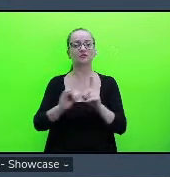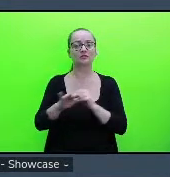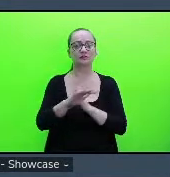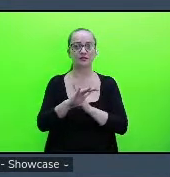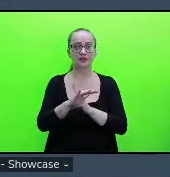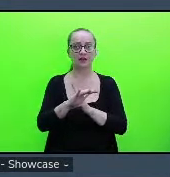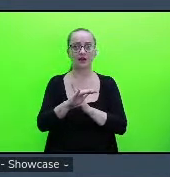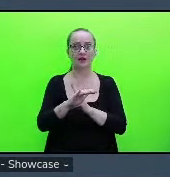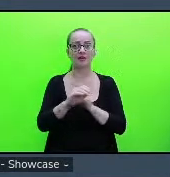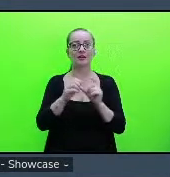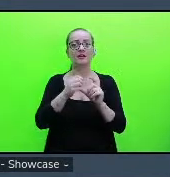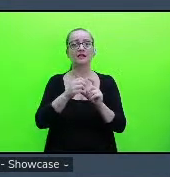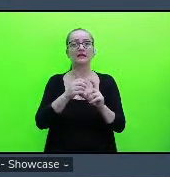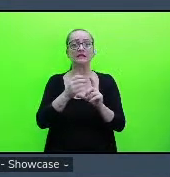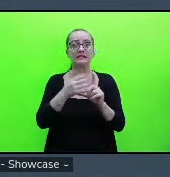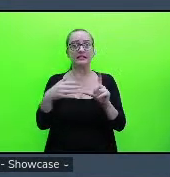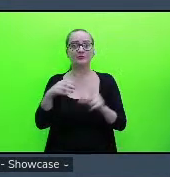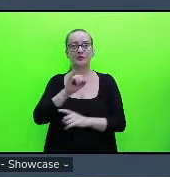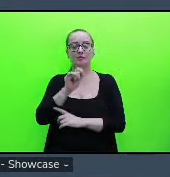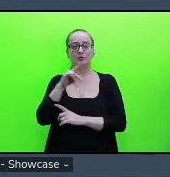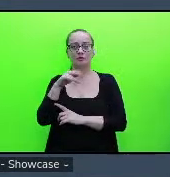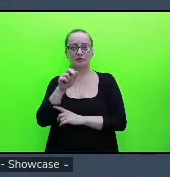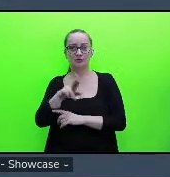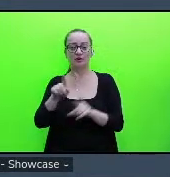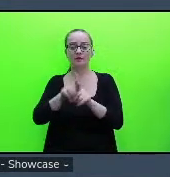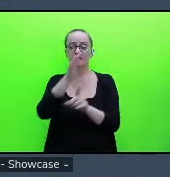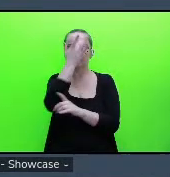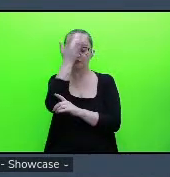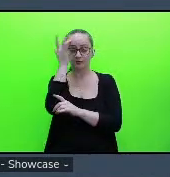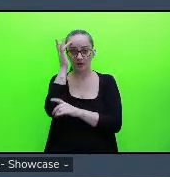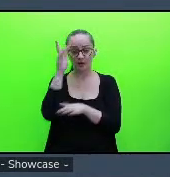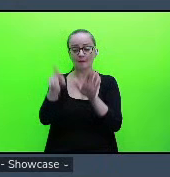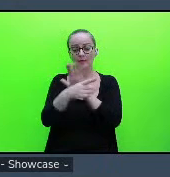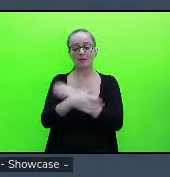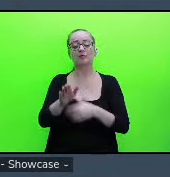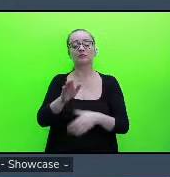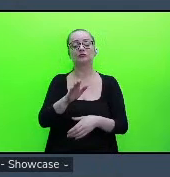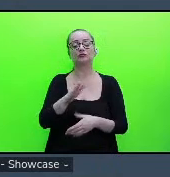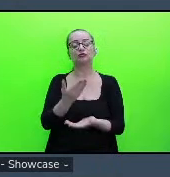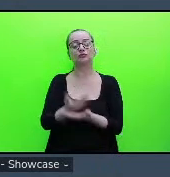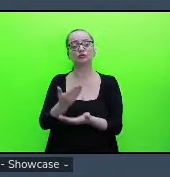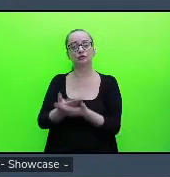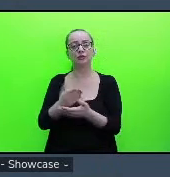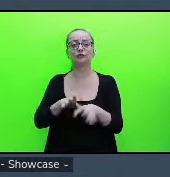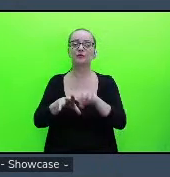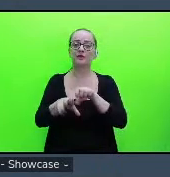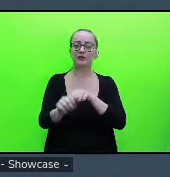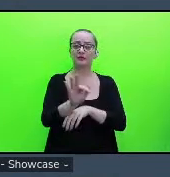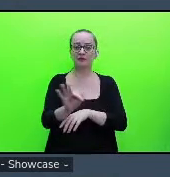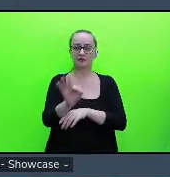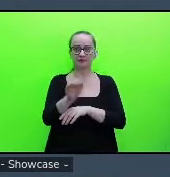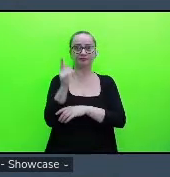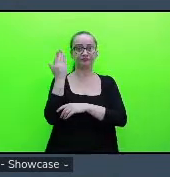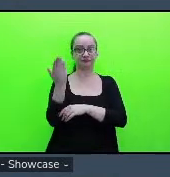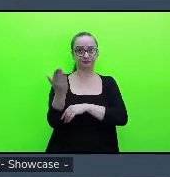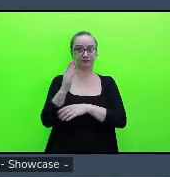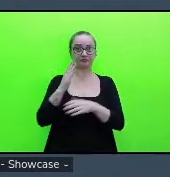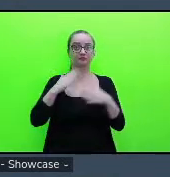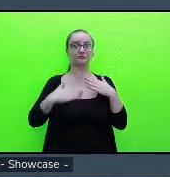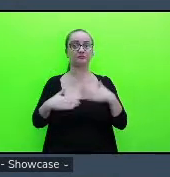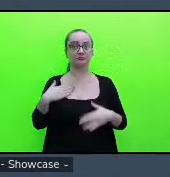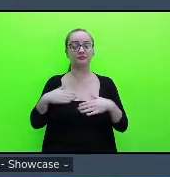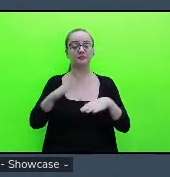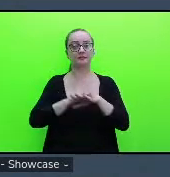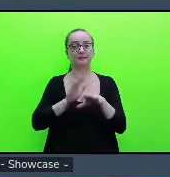Síndrome do Impostor e Saúde Mental de Estudante de Graduação. E esse daqui é o corpo que fez para